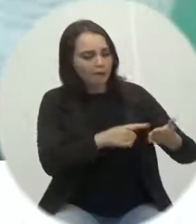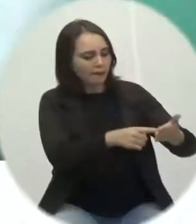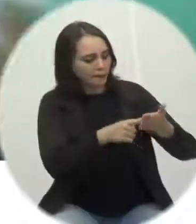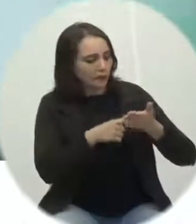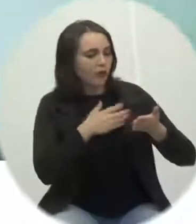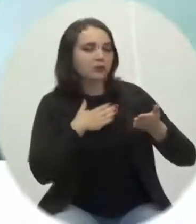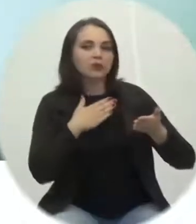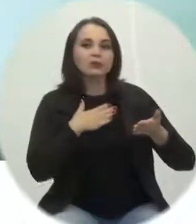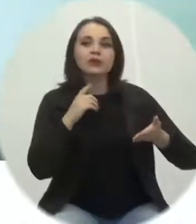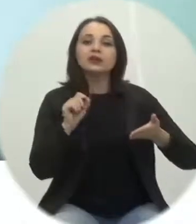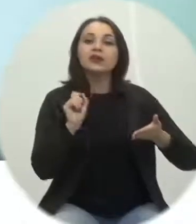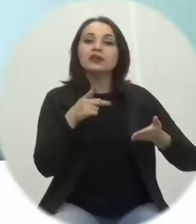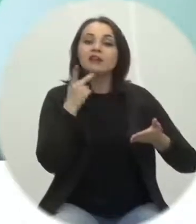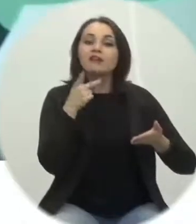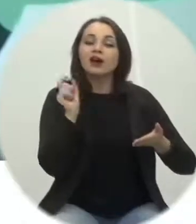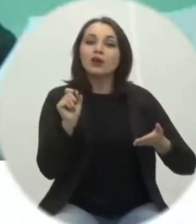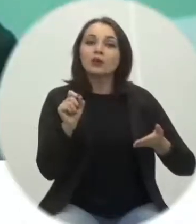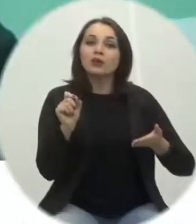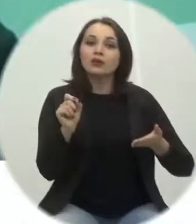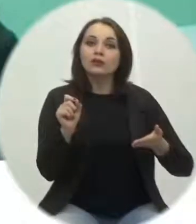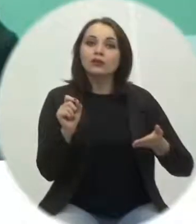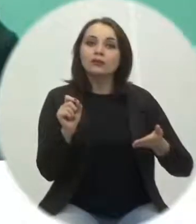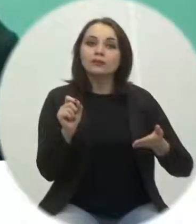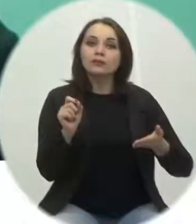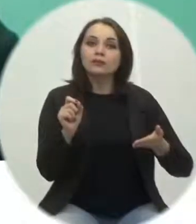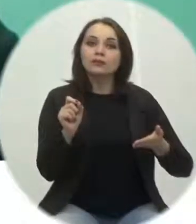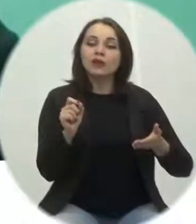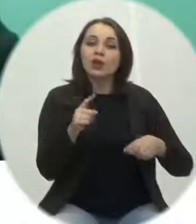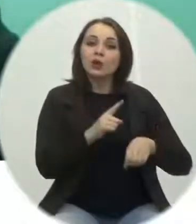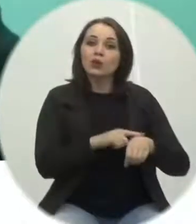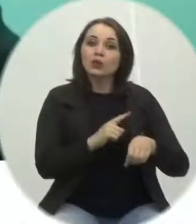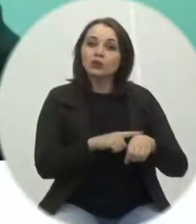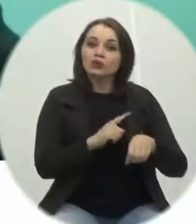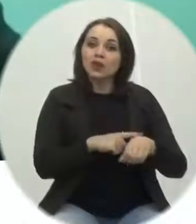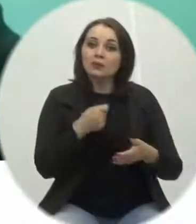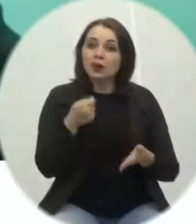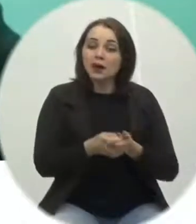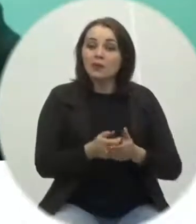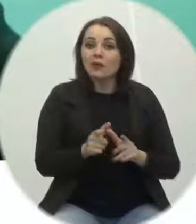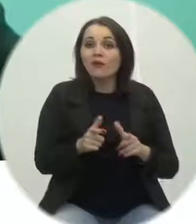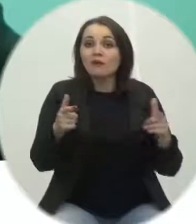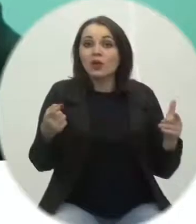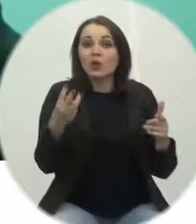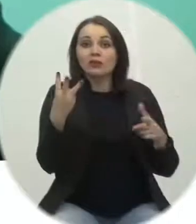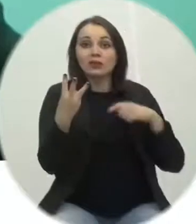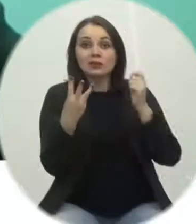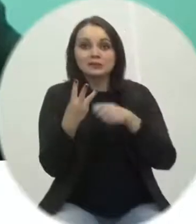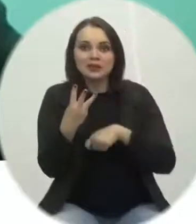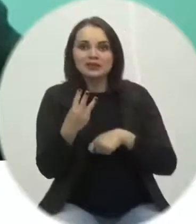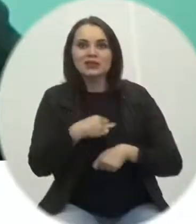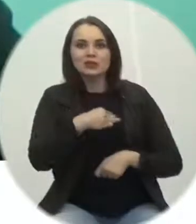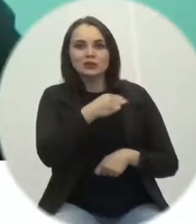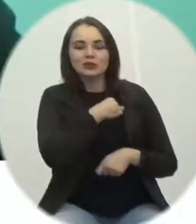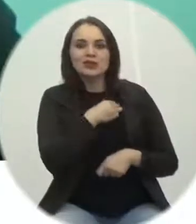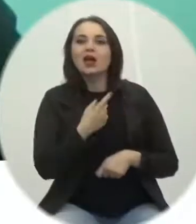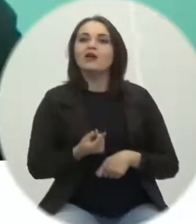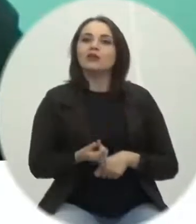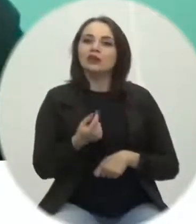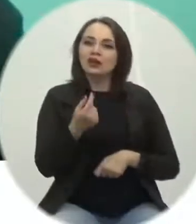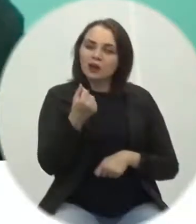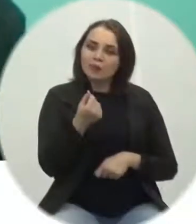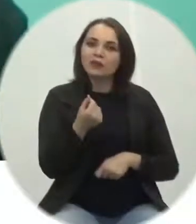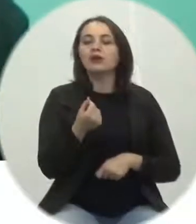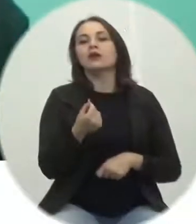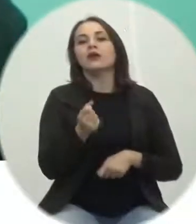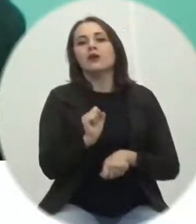em que diz Pronamp tem prazo de carência ampliado em três meses e o Ministério da Economia adiou em três meses a pedido